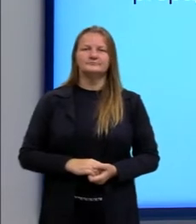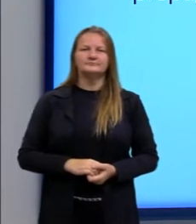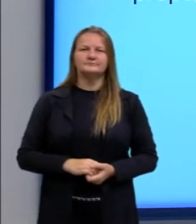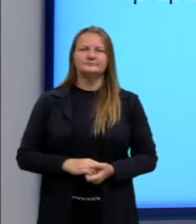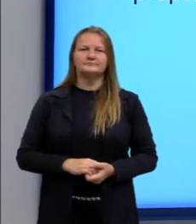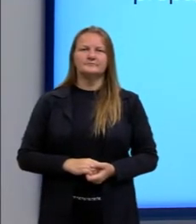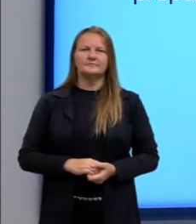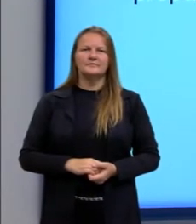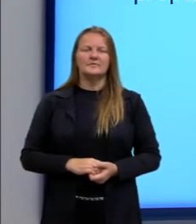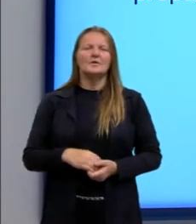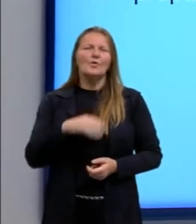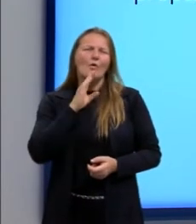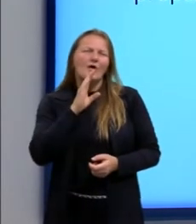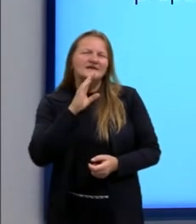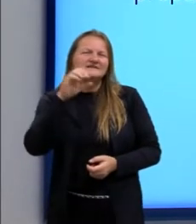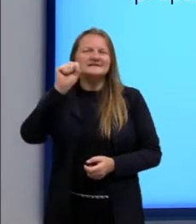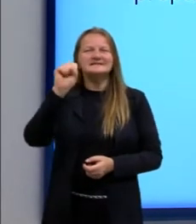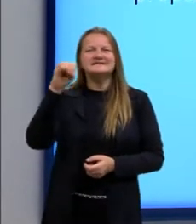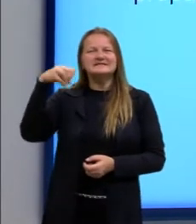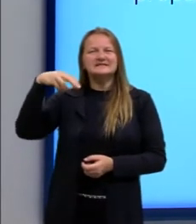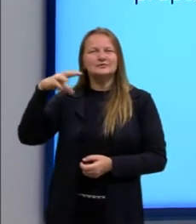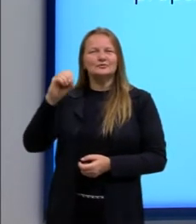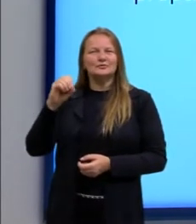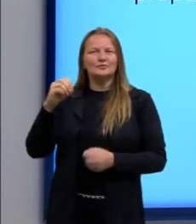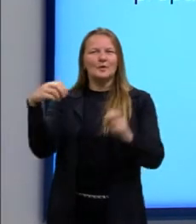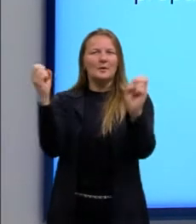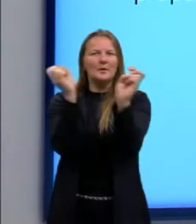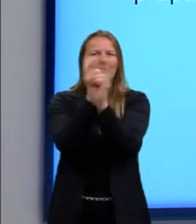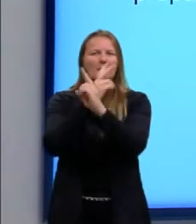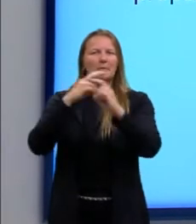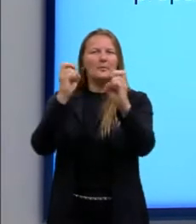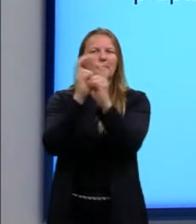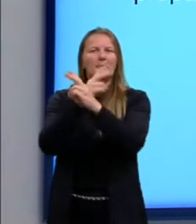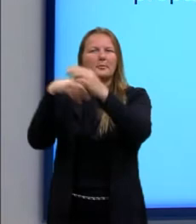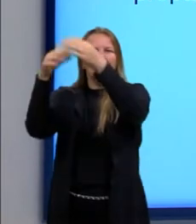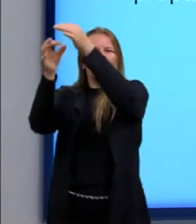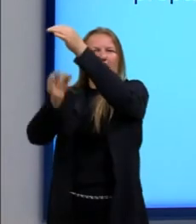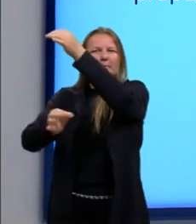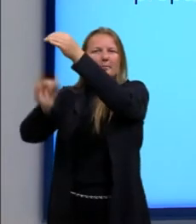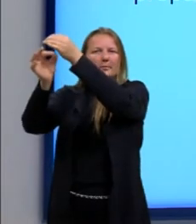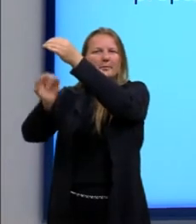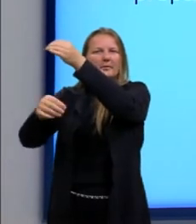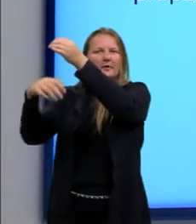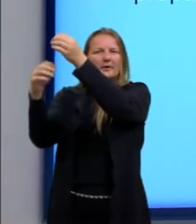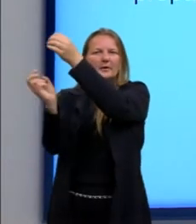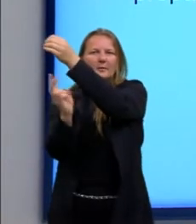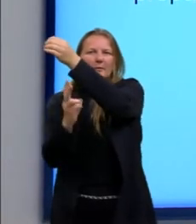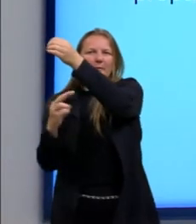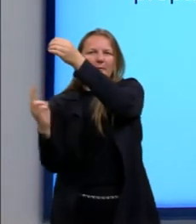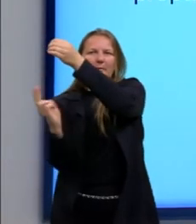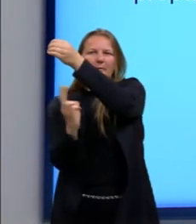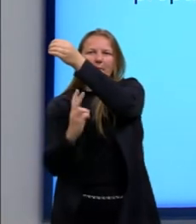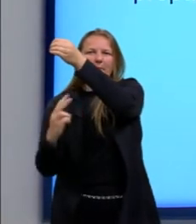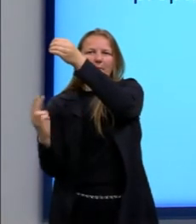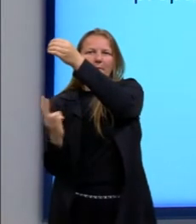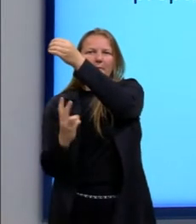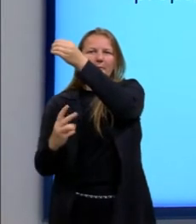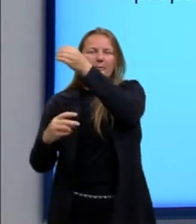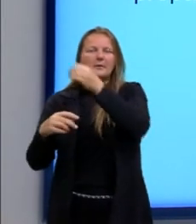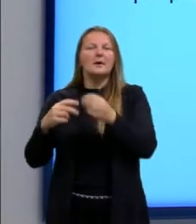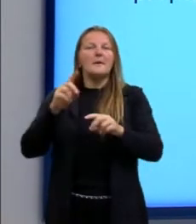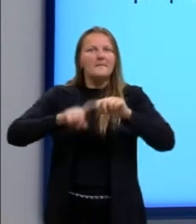o sino dos ventos é composto por várias barras metálicas de mesmo material e espessura.